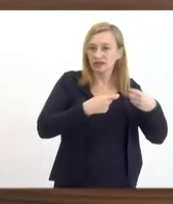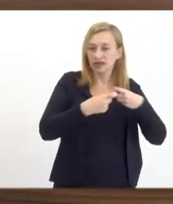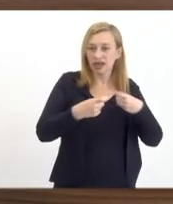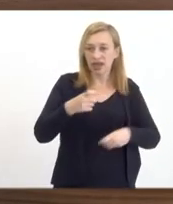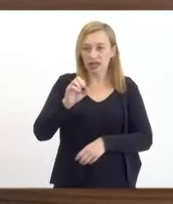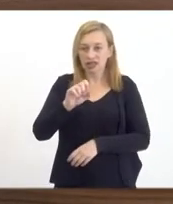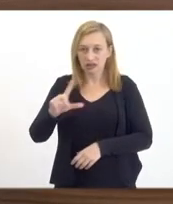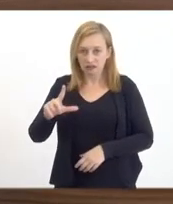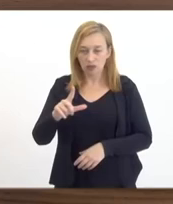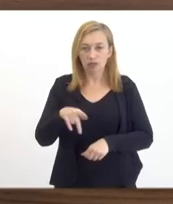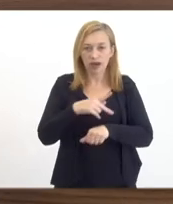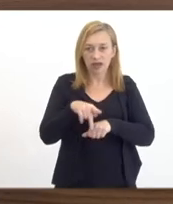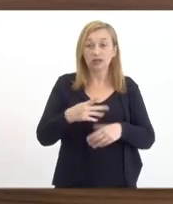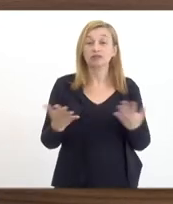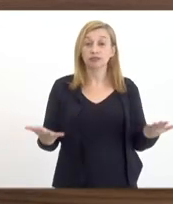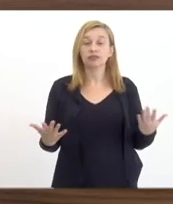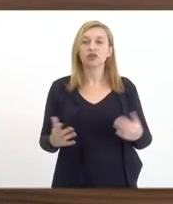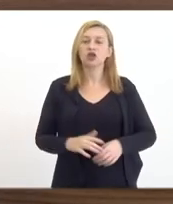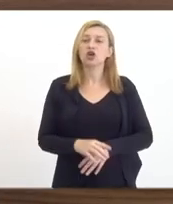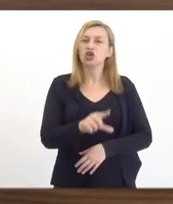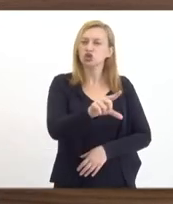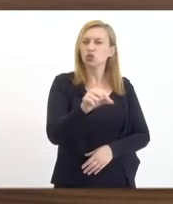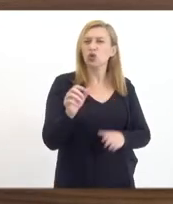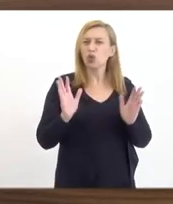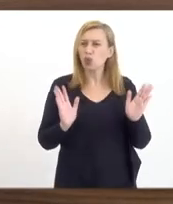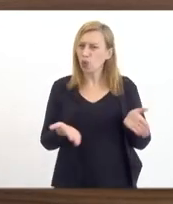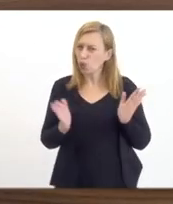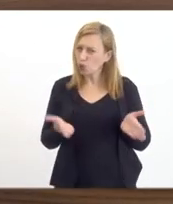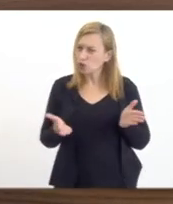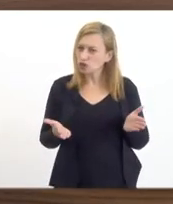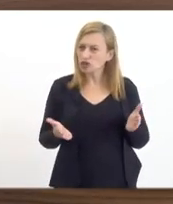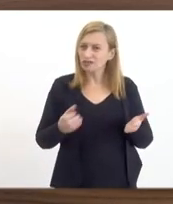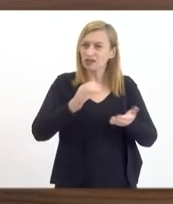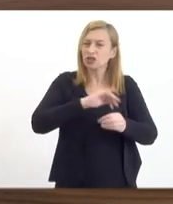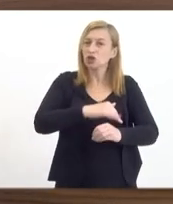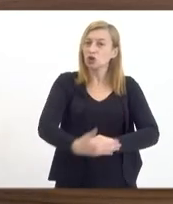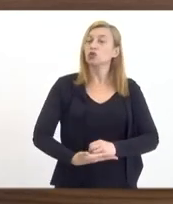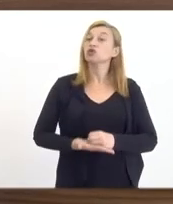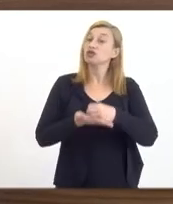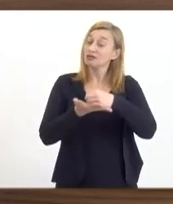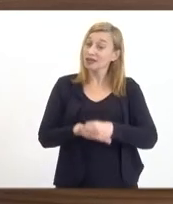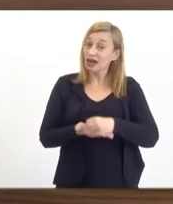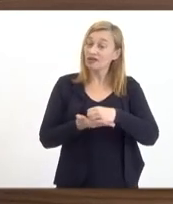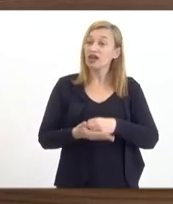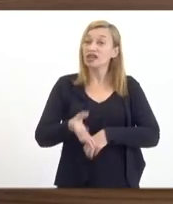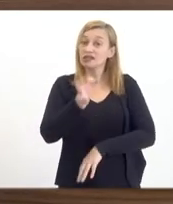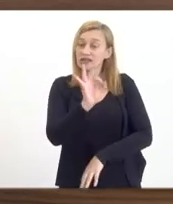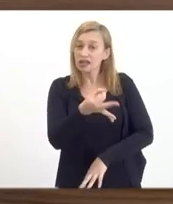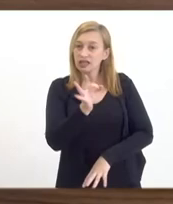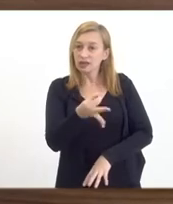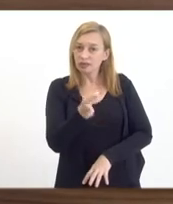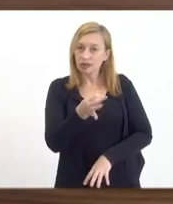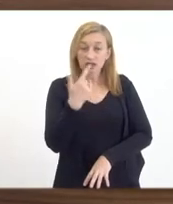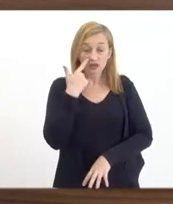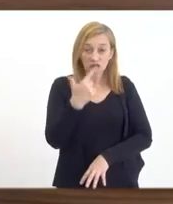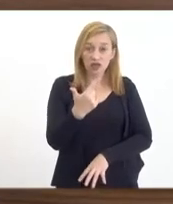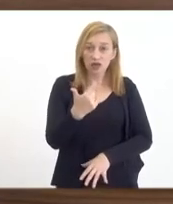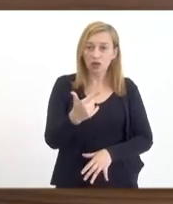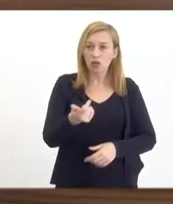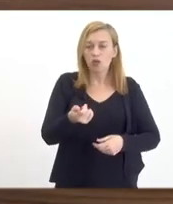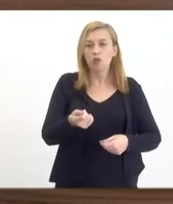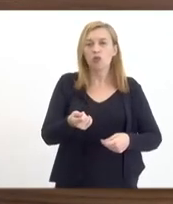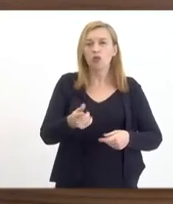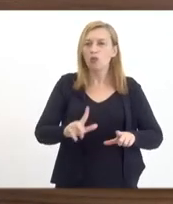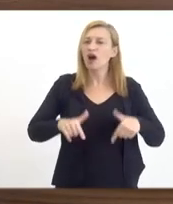Tomar uma decisão hoje sustentável é buscar justamente uma ação de governança